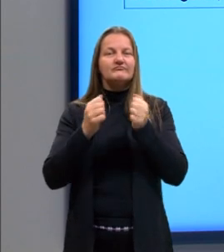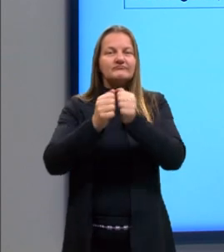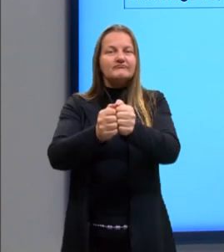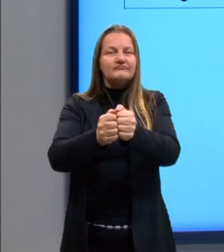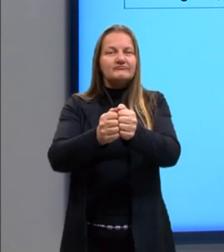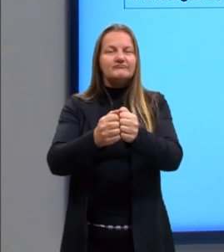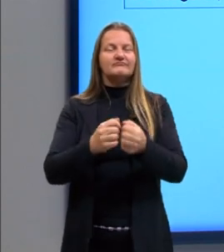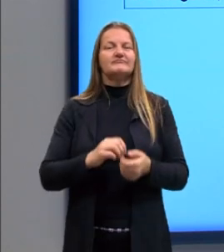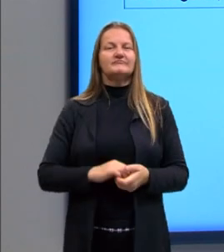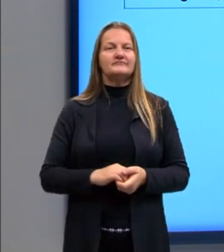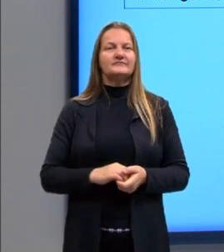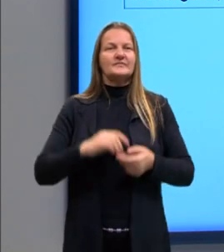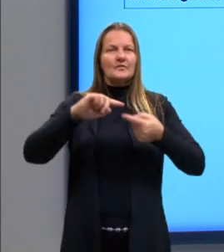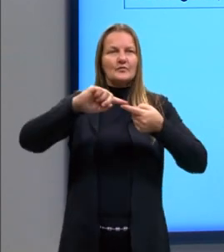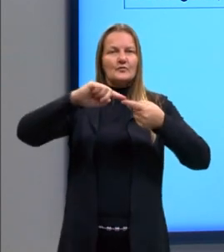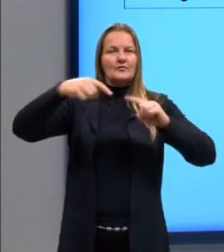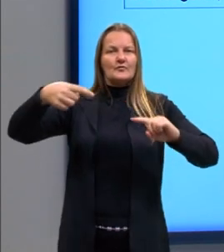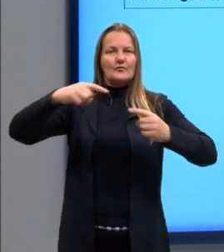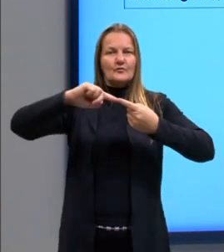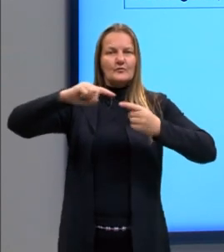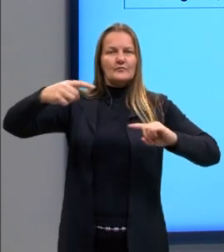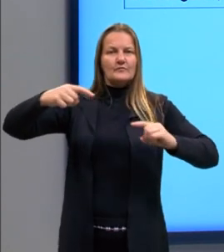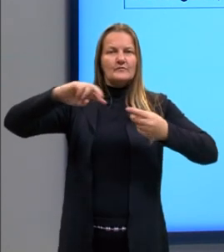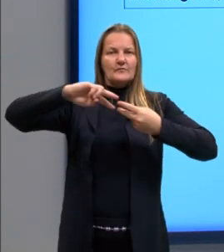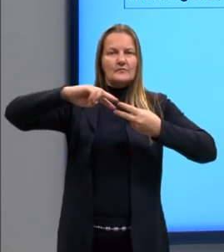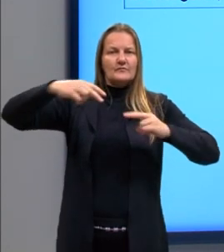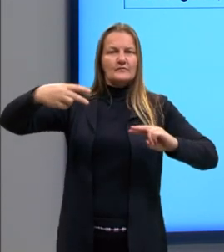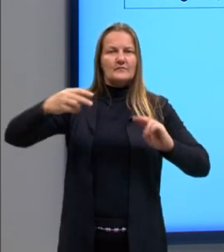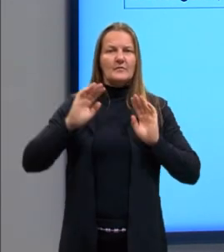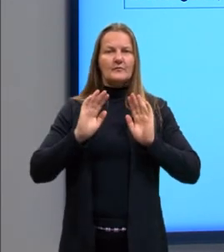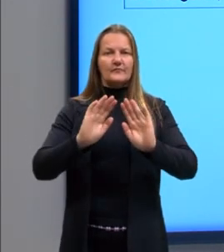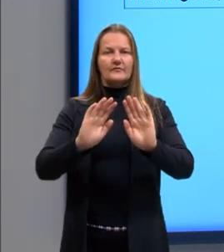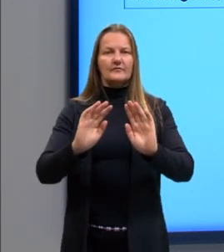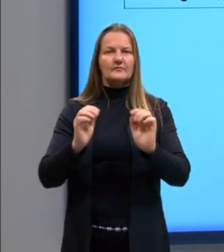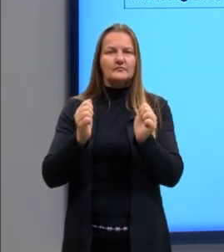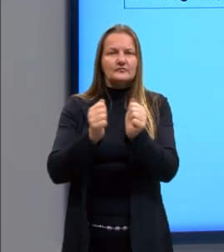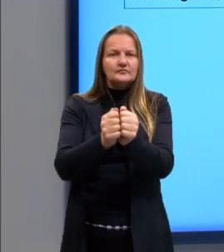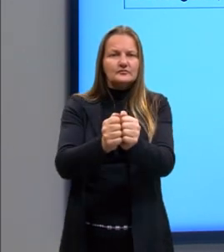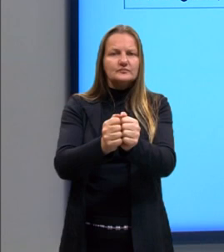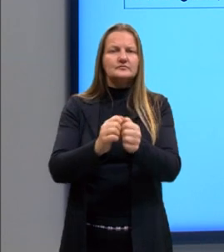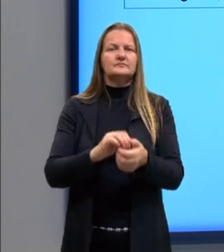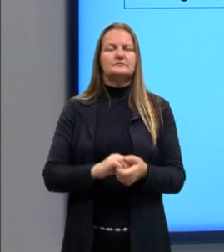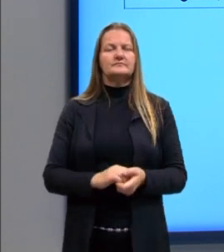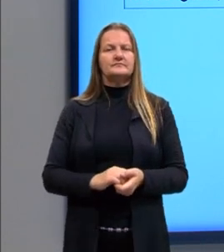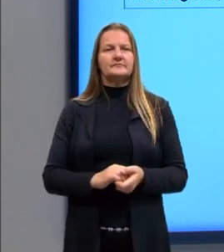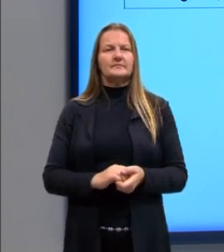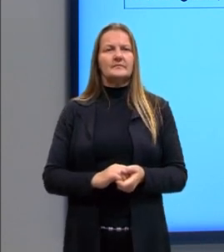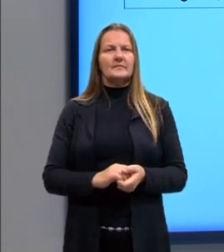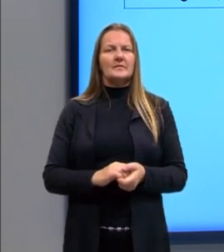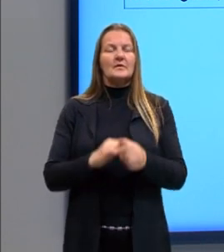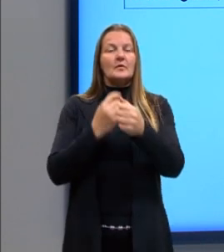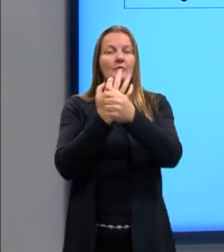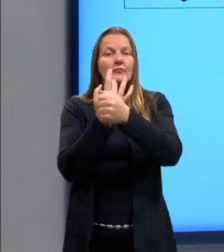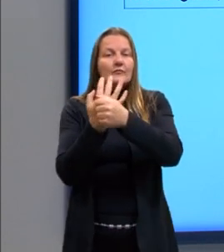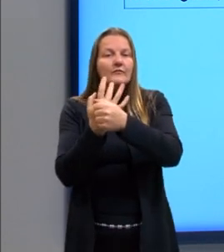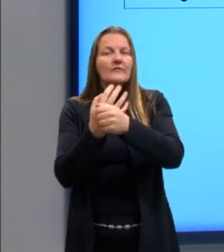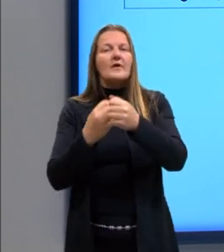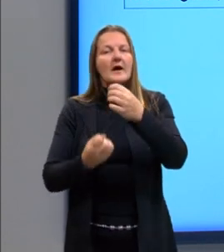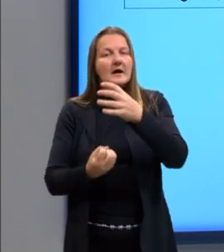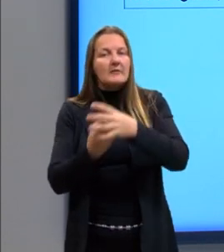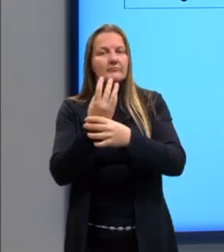Aqui, os anticódons, que vão se ligar aos códons e vão formar, então, os aminoácidos.